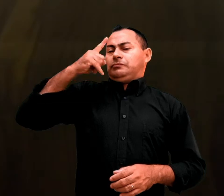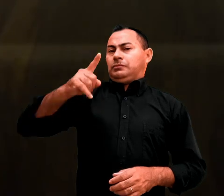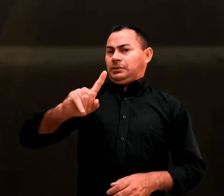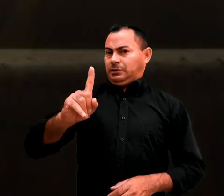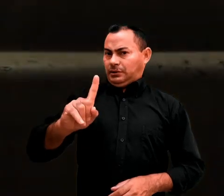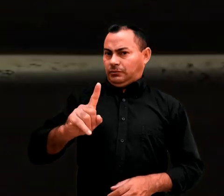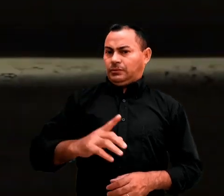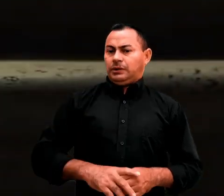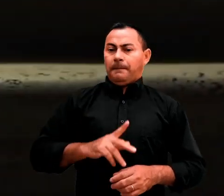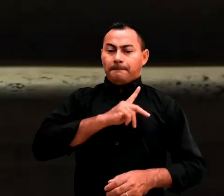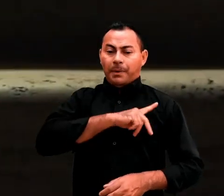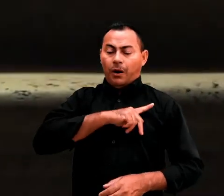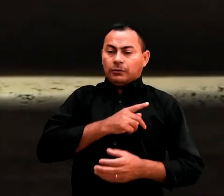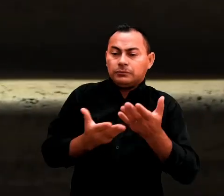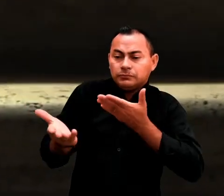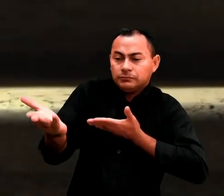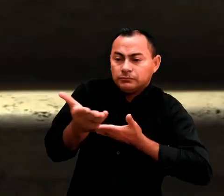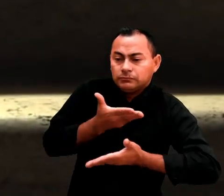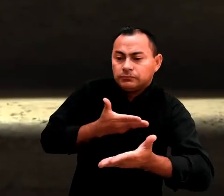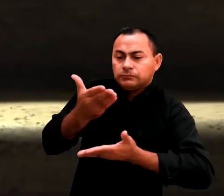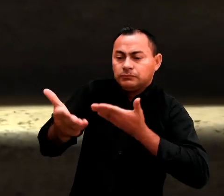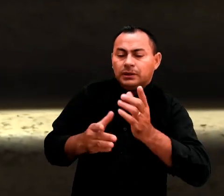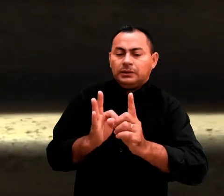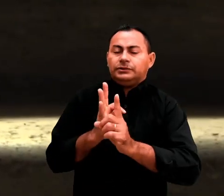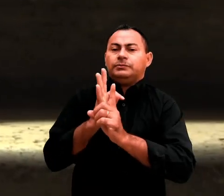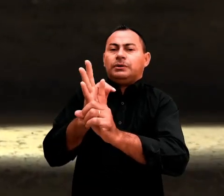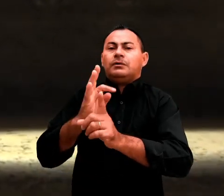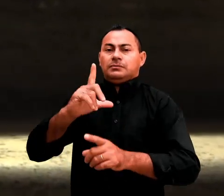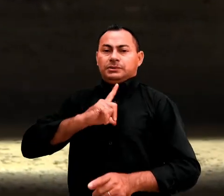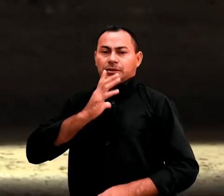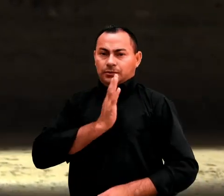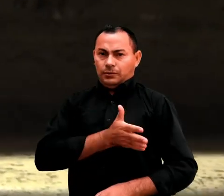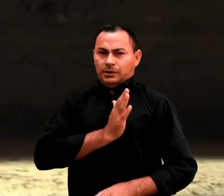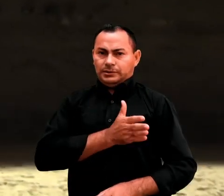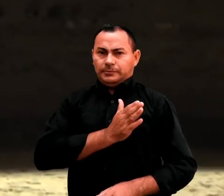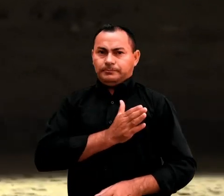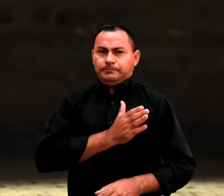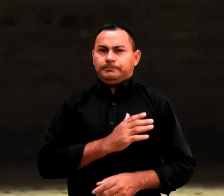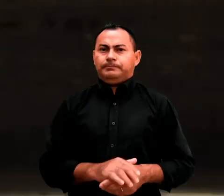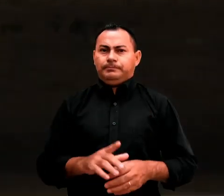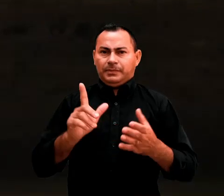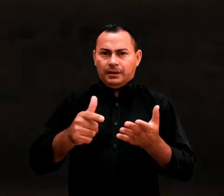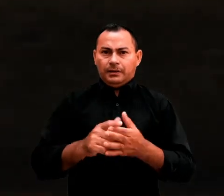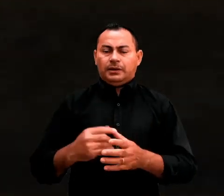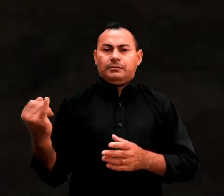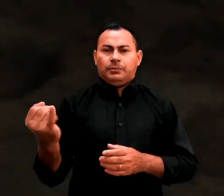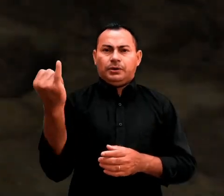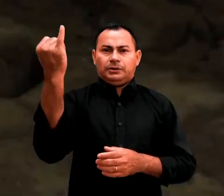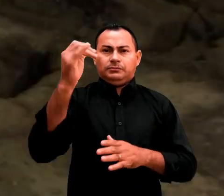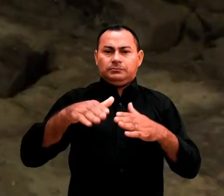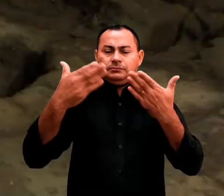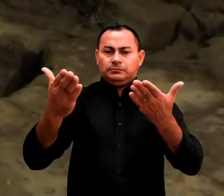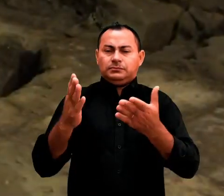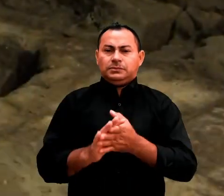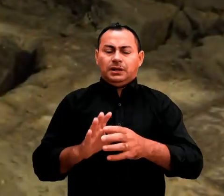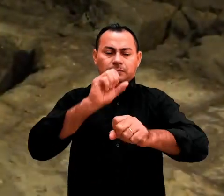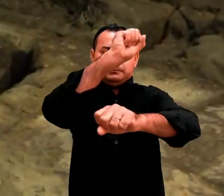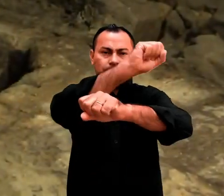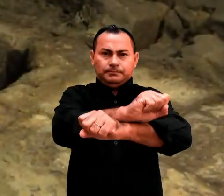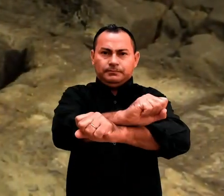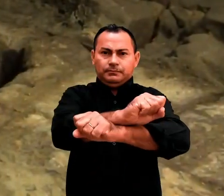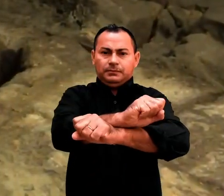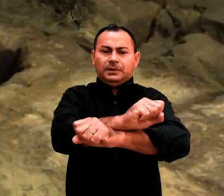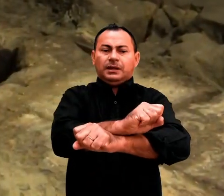O que Paulo compartilhou com Timóteo foi o que ele tinha no coração. Era isso que importava, enquanto estava